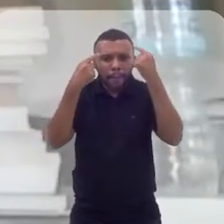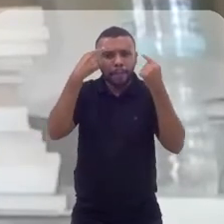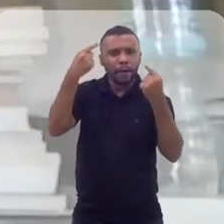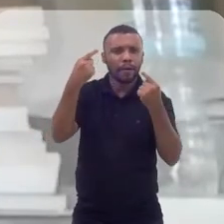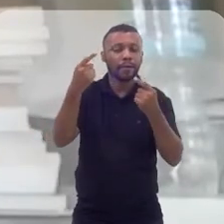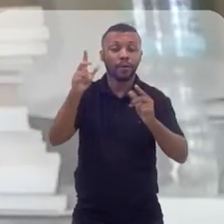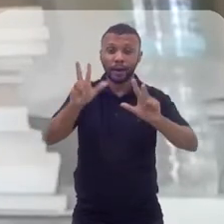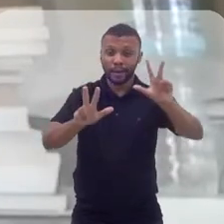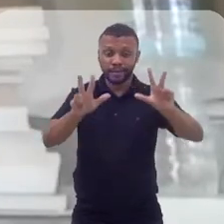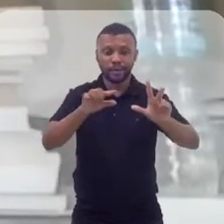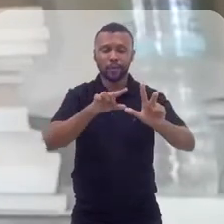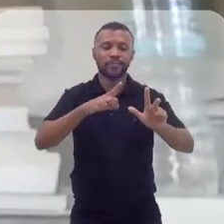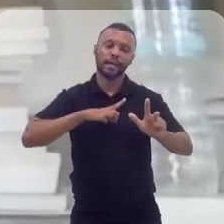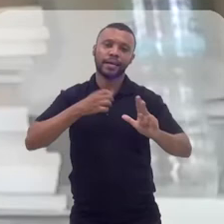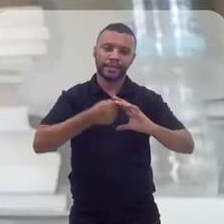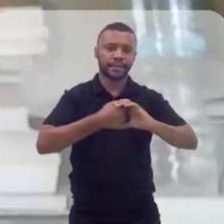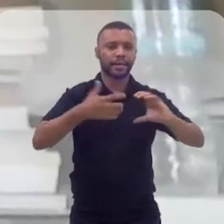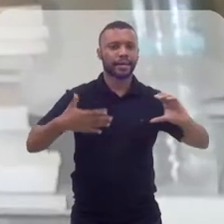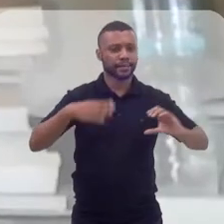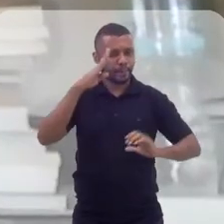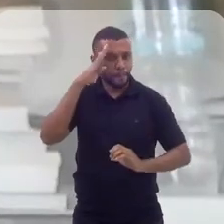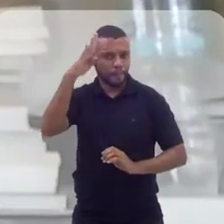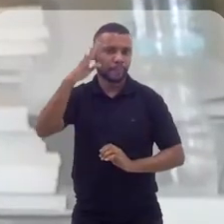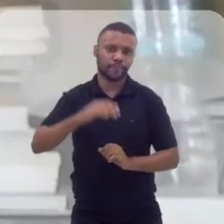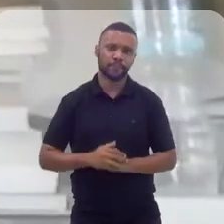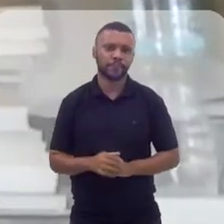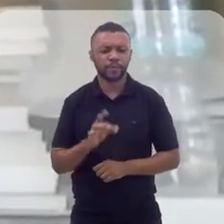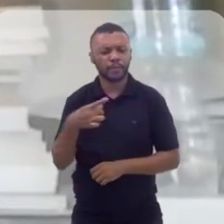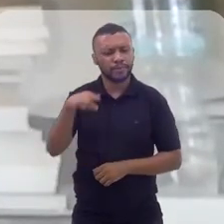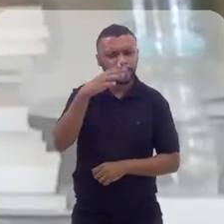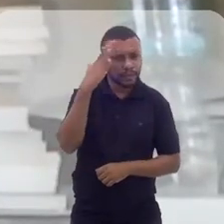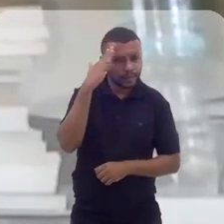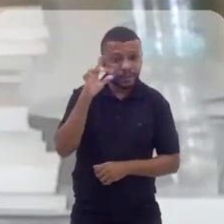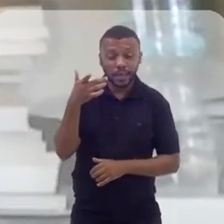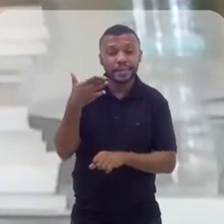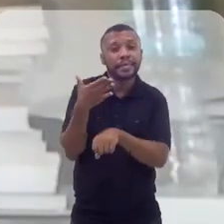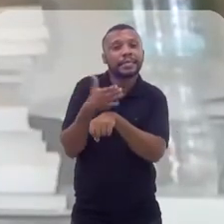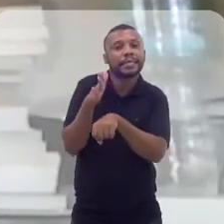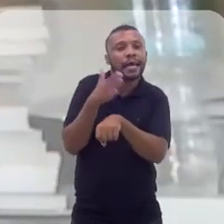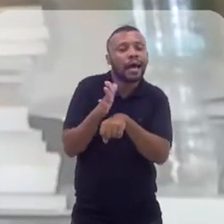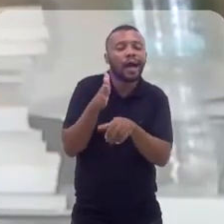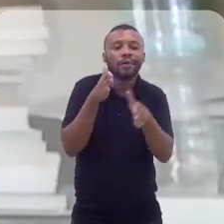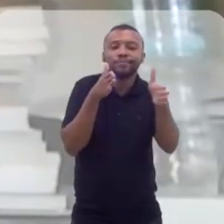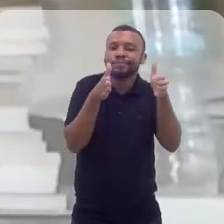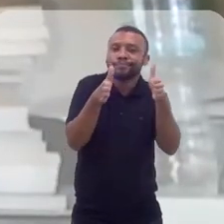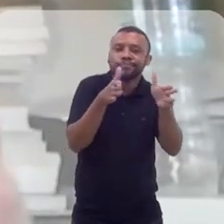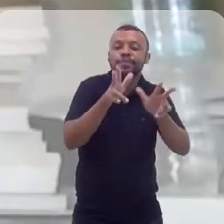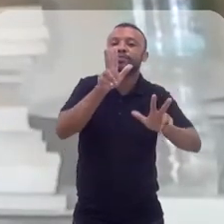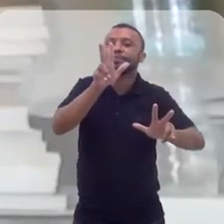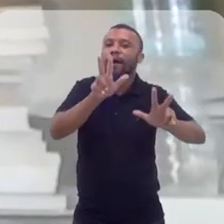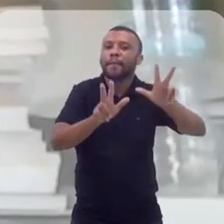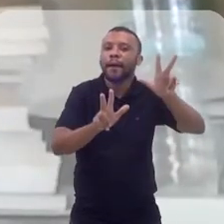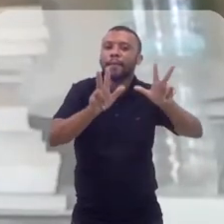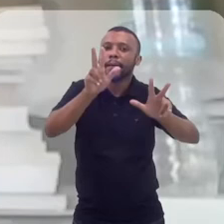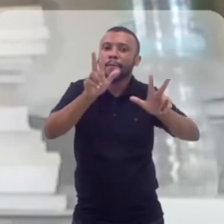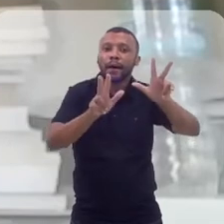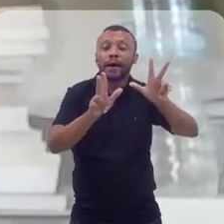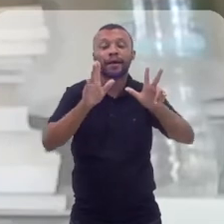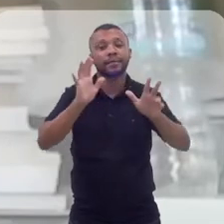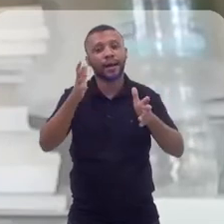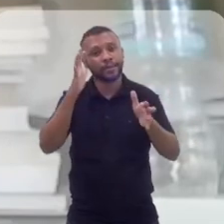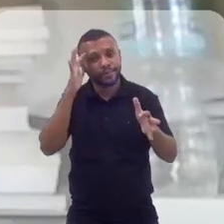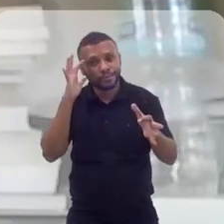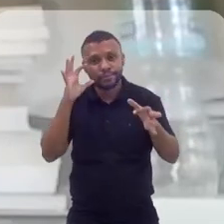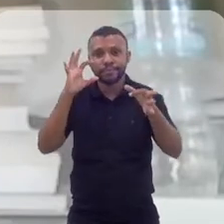o carnaval é central. Para a gente ter uma ideia, nesse ensaio de carnaval que houve em fevereiro, agora no